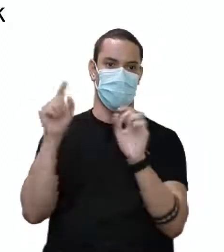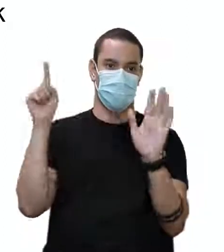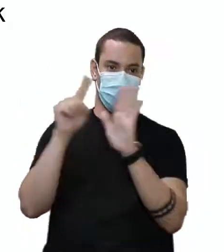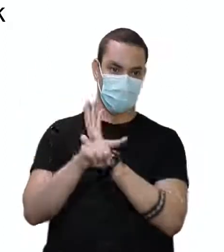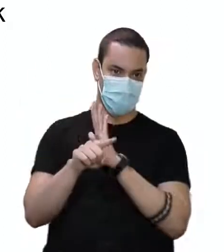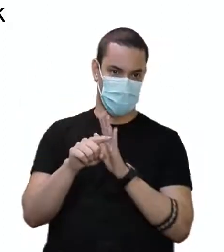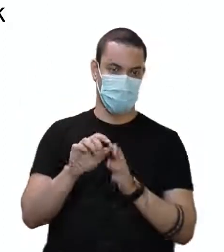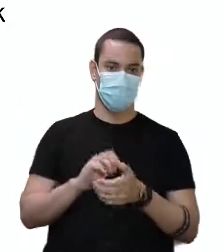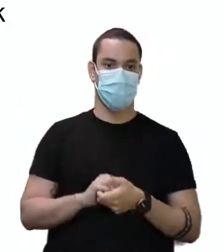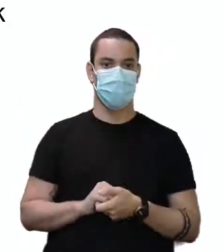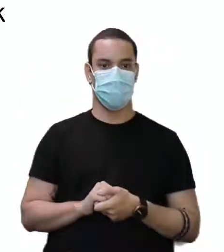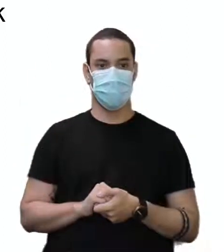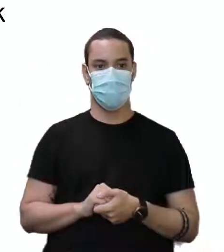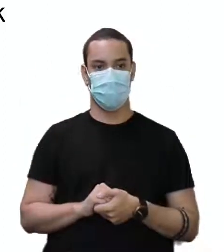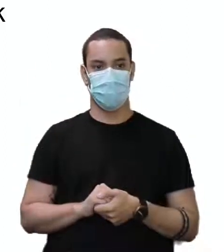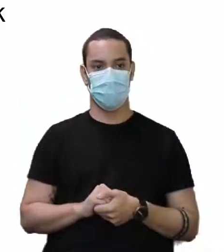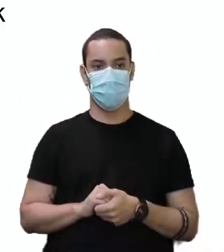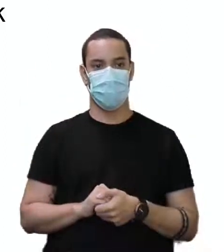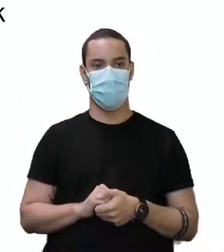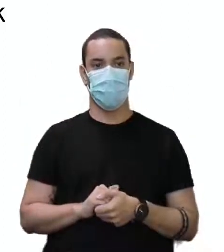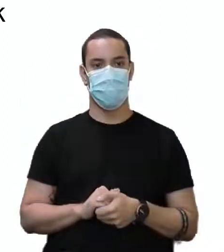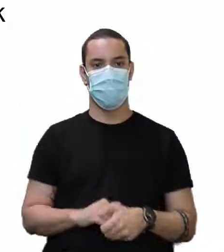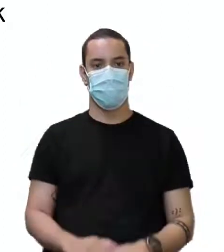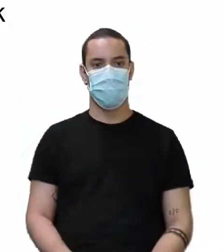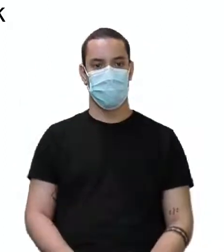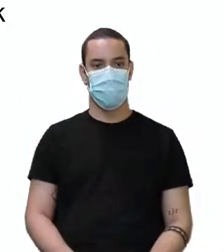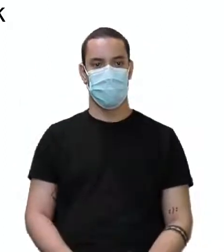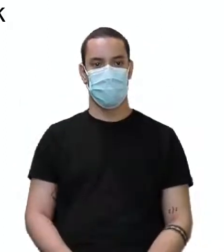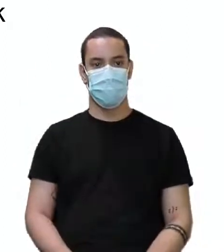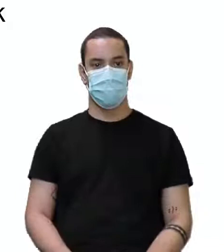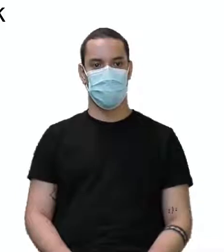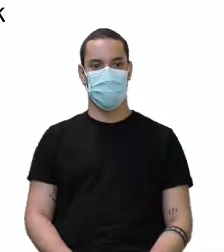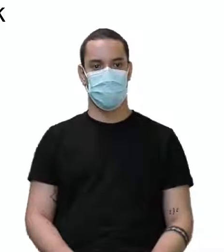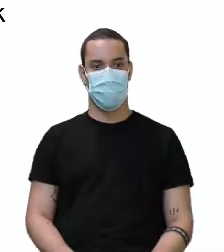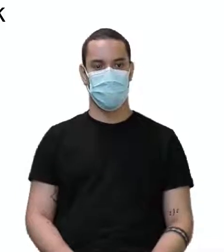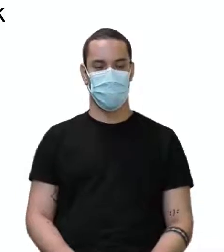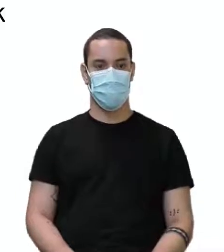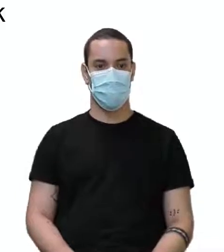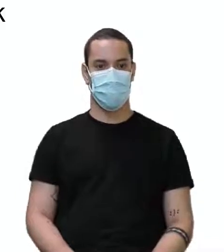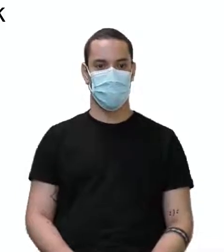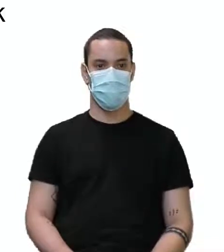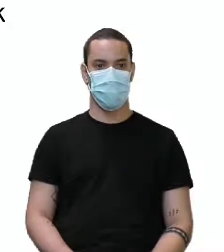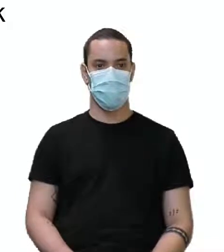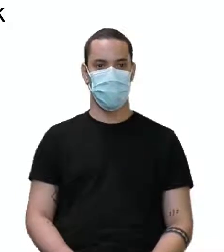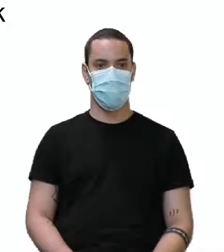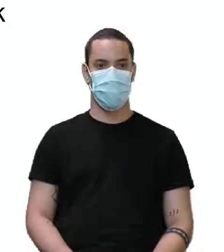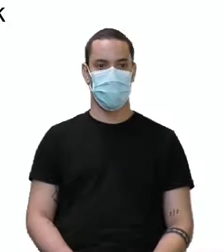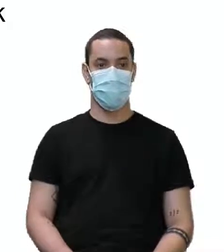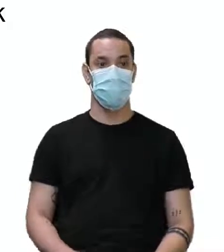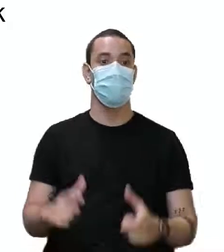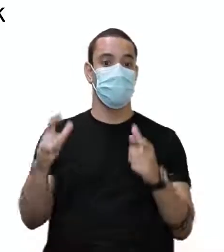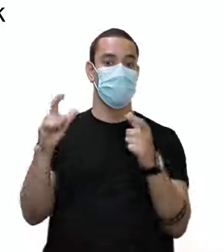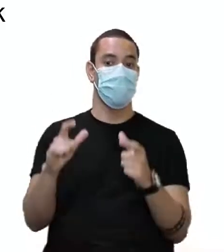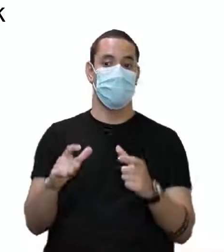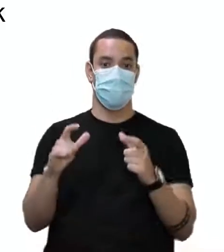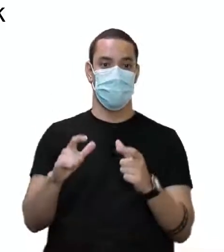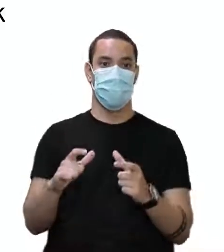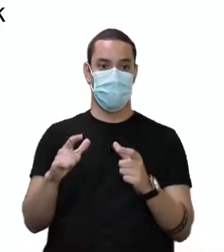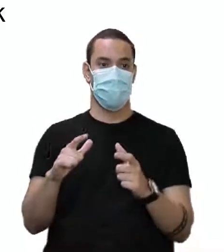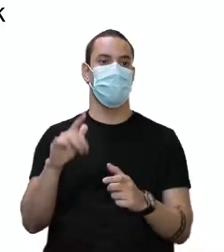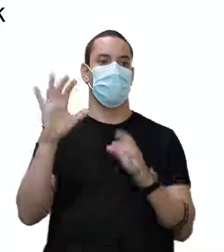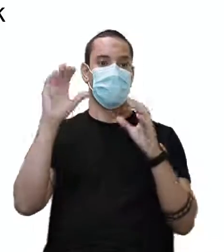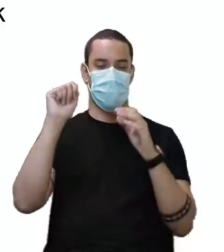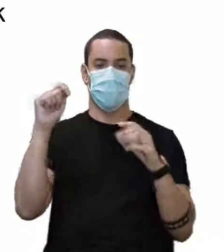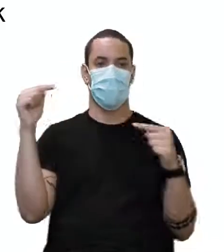was she living? Ou was she living, se eu não quero saber onde ou aonde. Então, a letra A é a